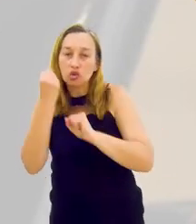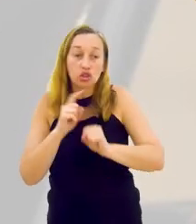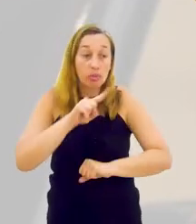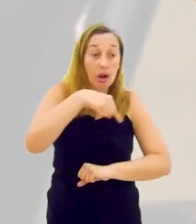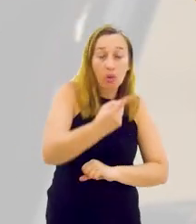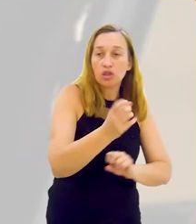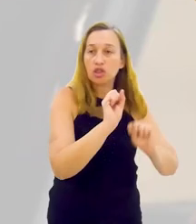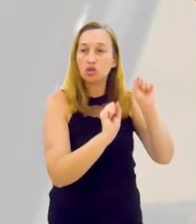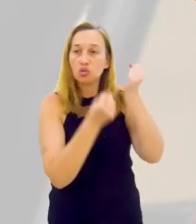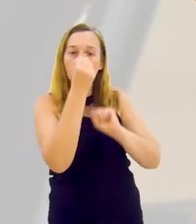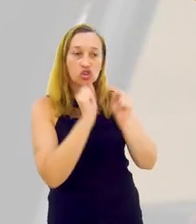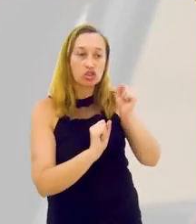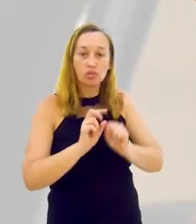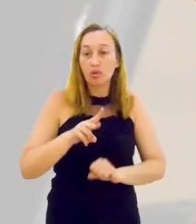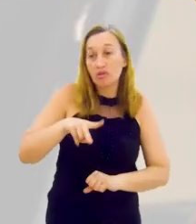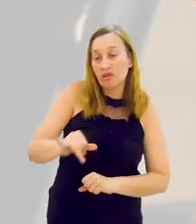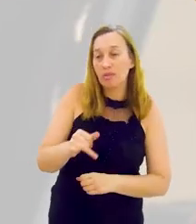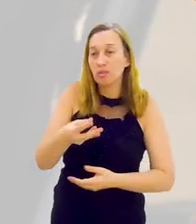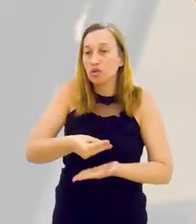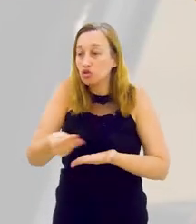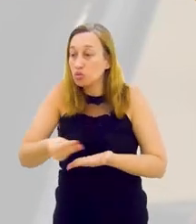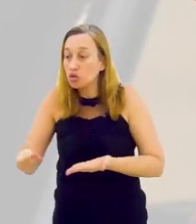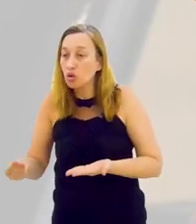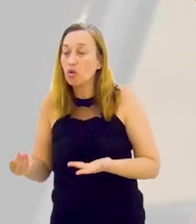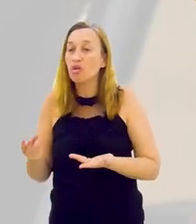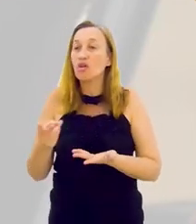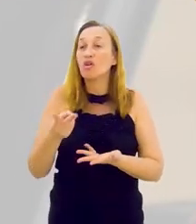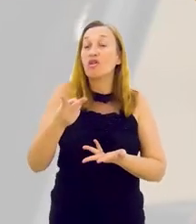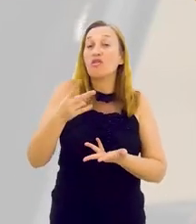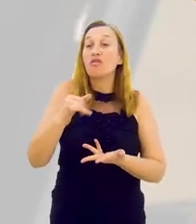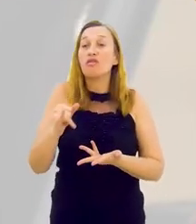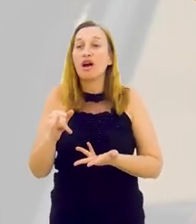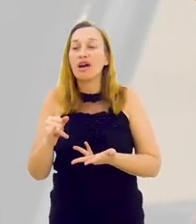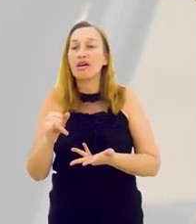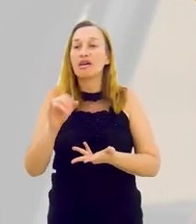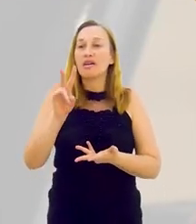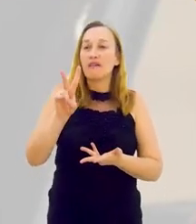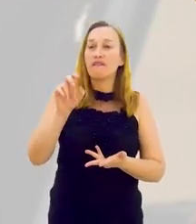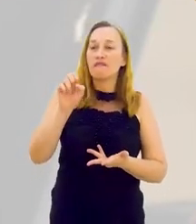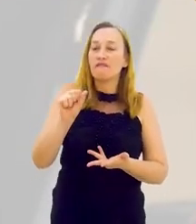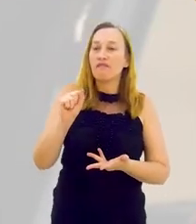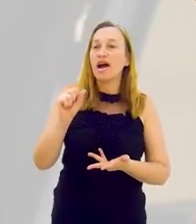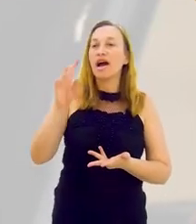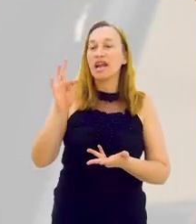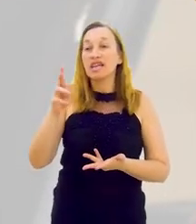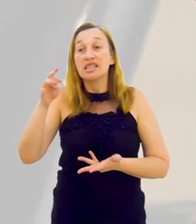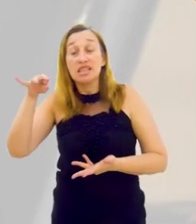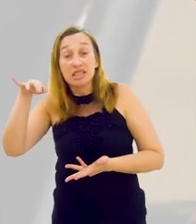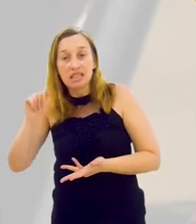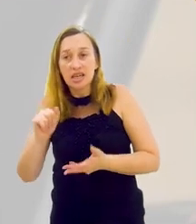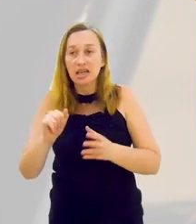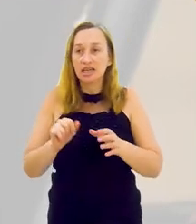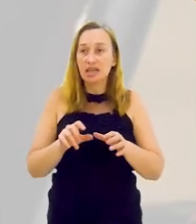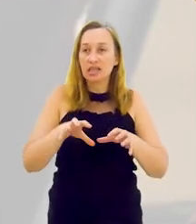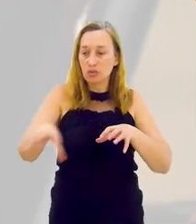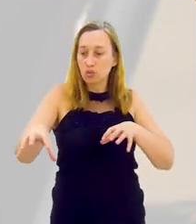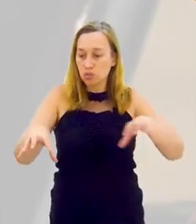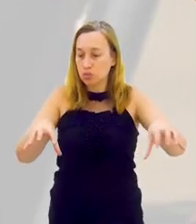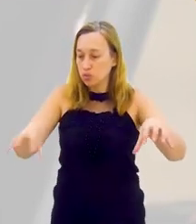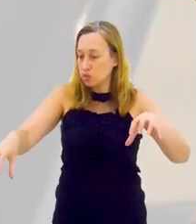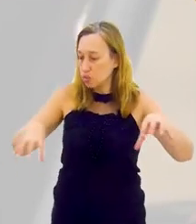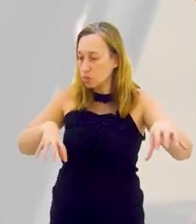indústria, depois vai para uma outra indústria, depois vai para um distribuidor, dali vai para o quê? Para o varejista, e essa cadeia produtiva é